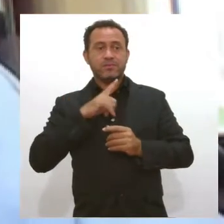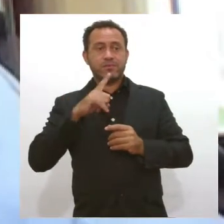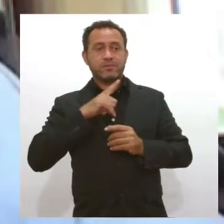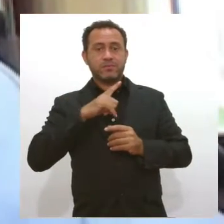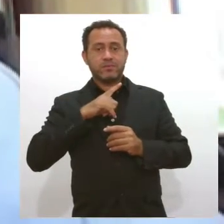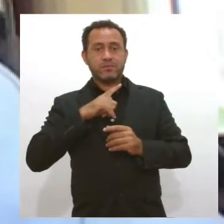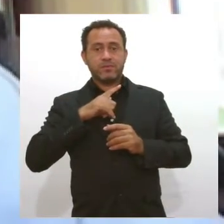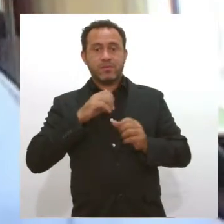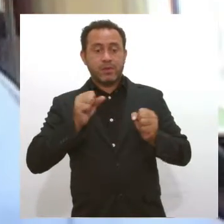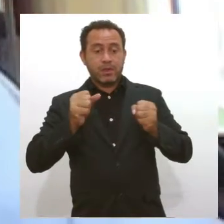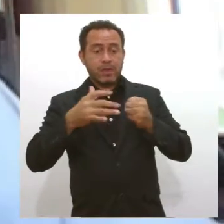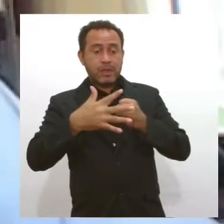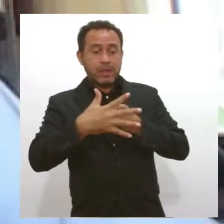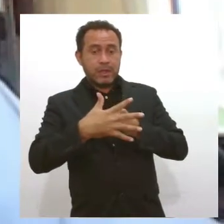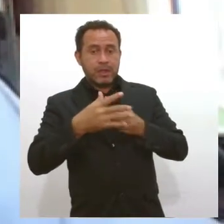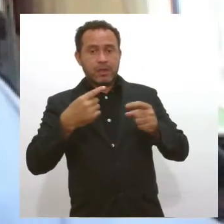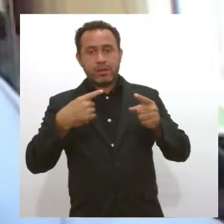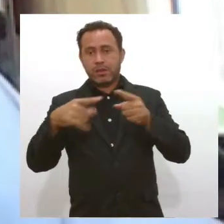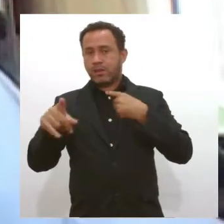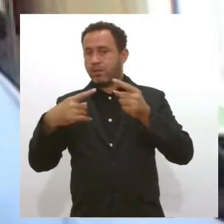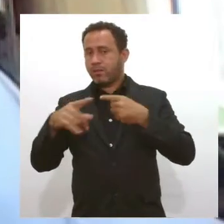inadmissível.